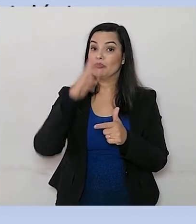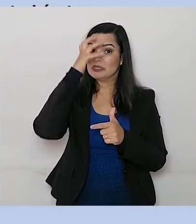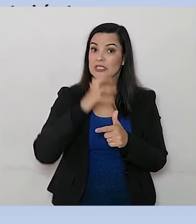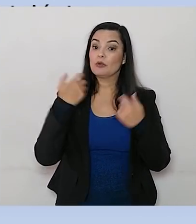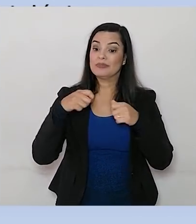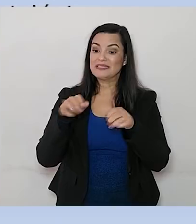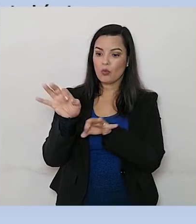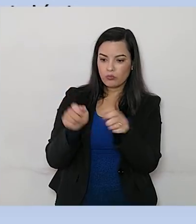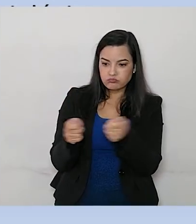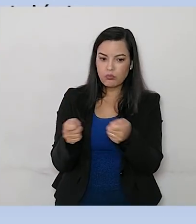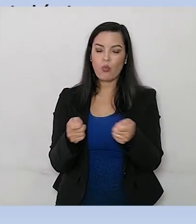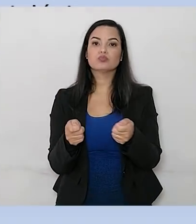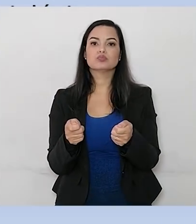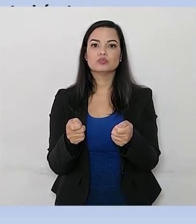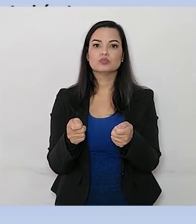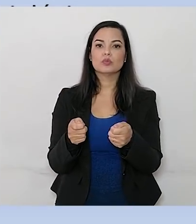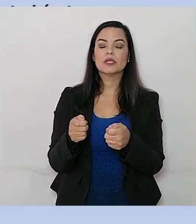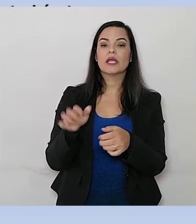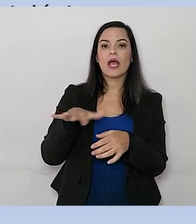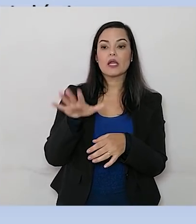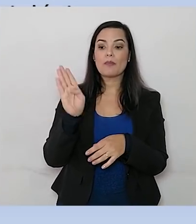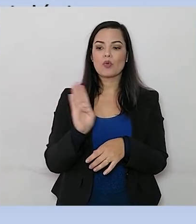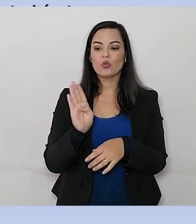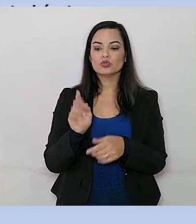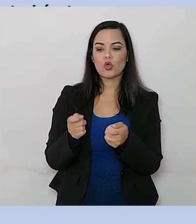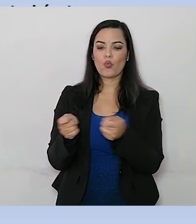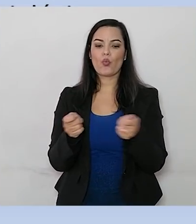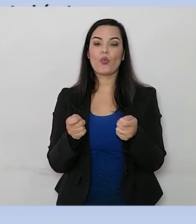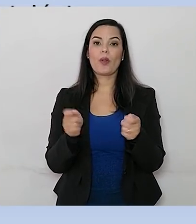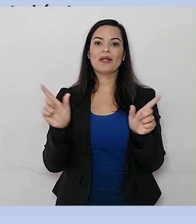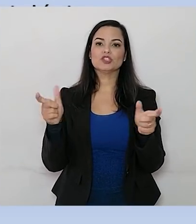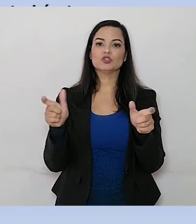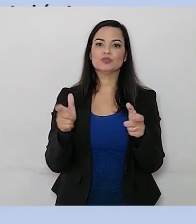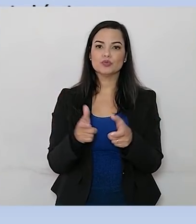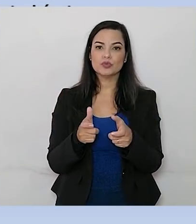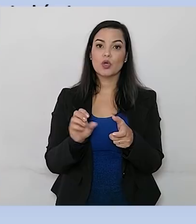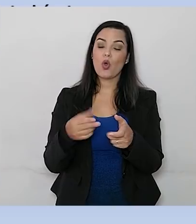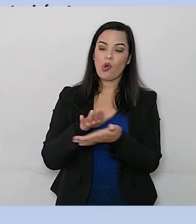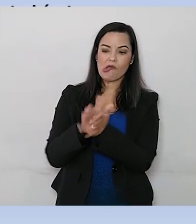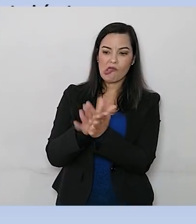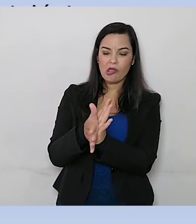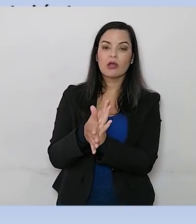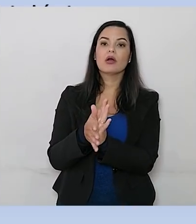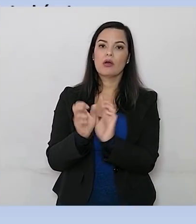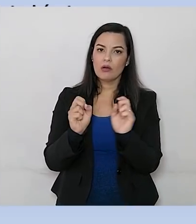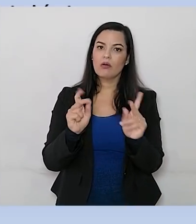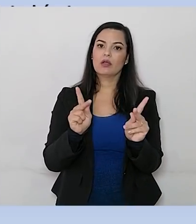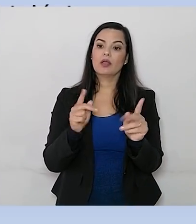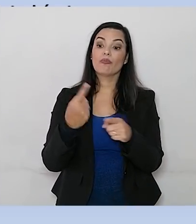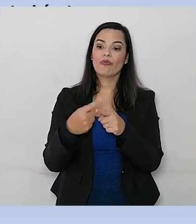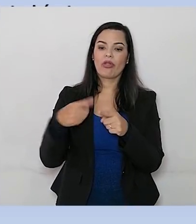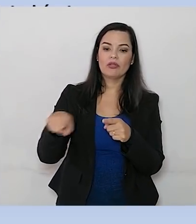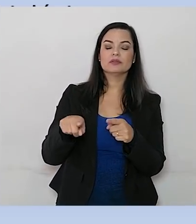controlados, Precisa existir um controle biológico para diminuição ou para eliminação desses vetores. E aí, sim,